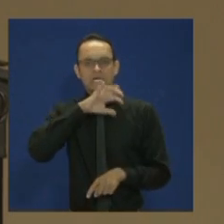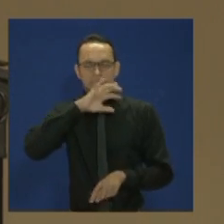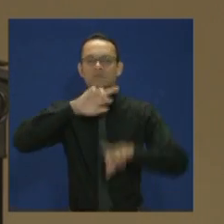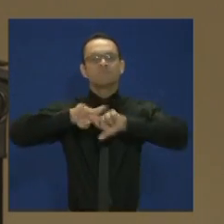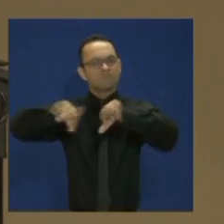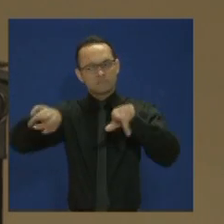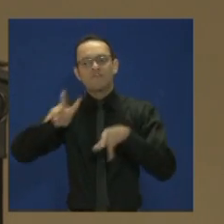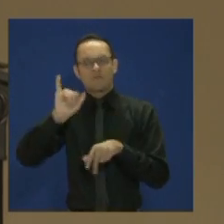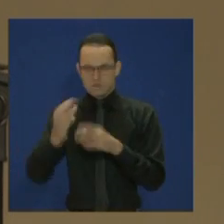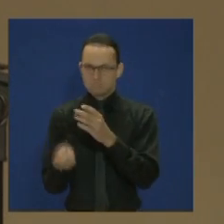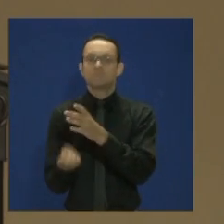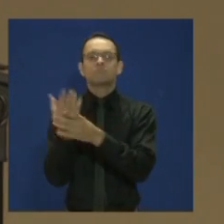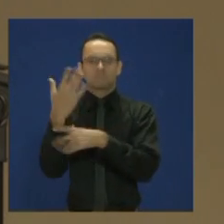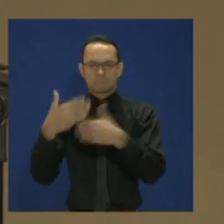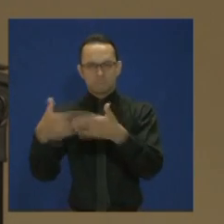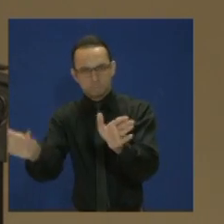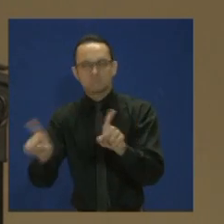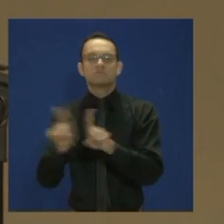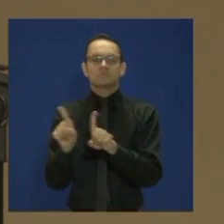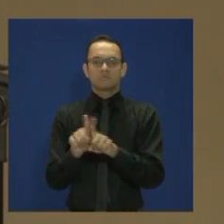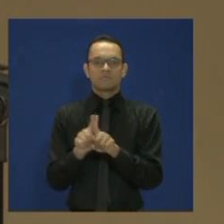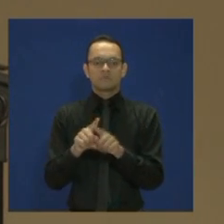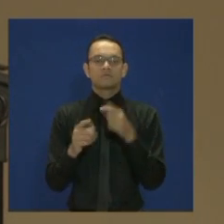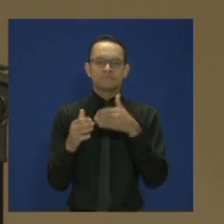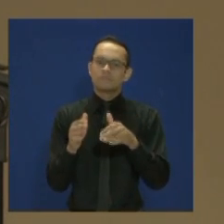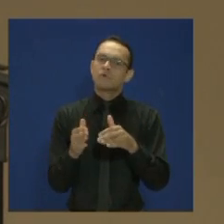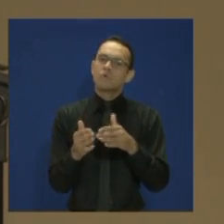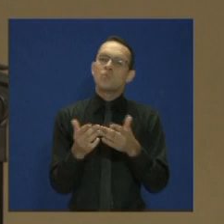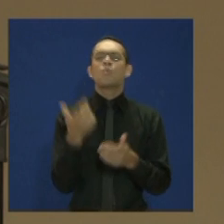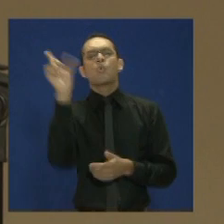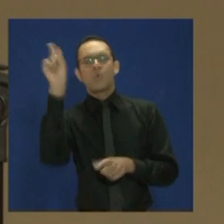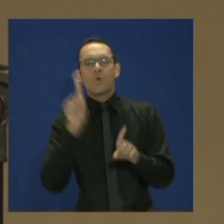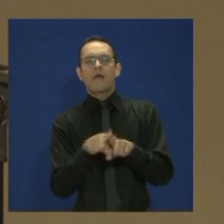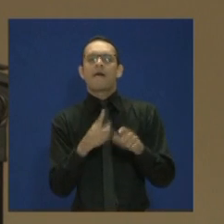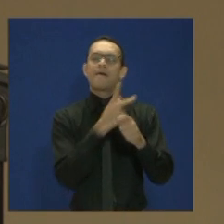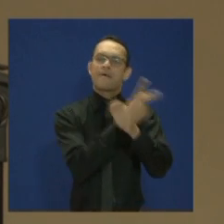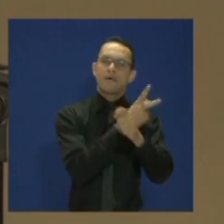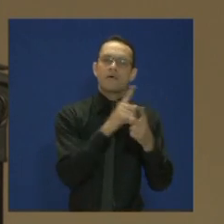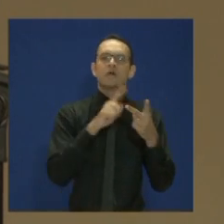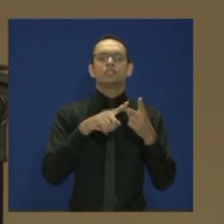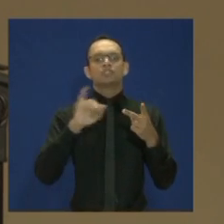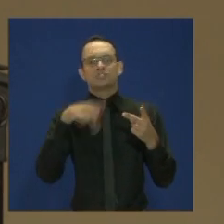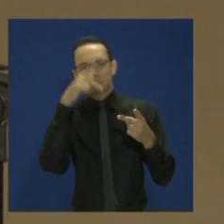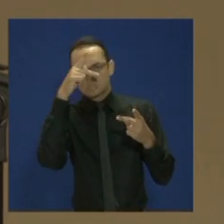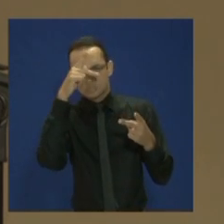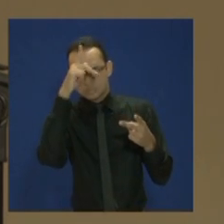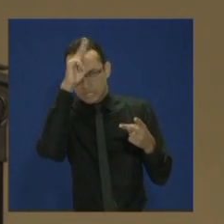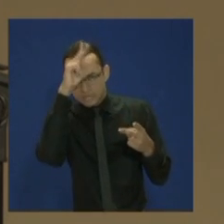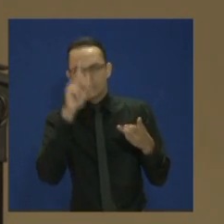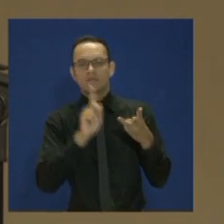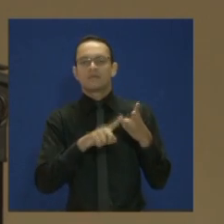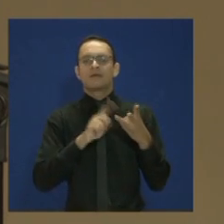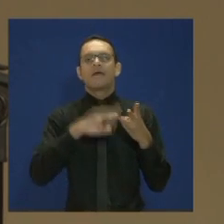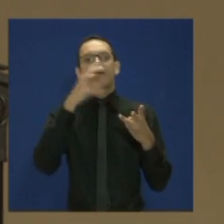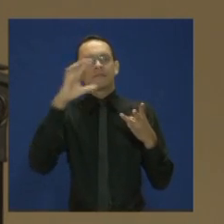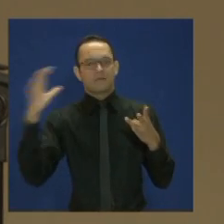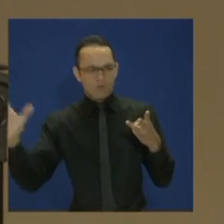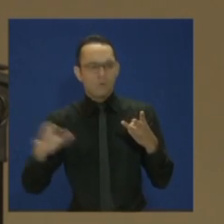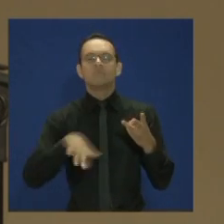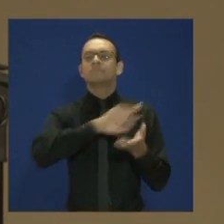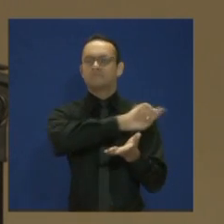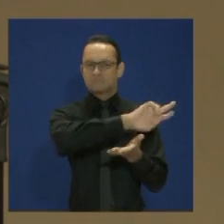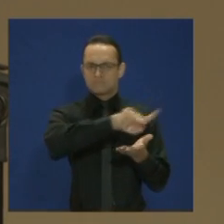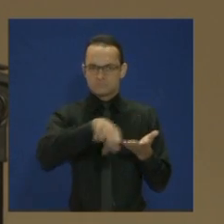importantes, de porte, em Aparecida de Goiânia, em Catalão, em Jatai, o que nos orgulha muito,